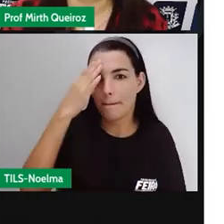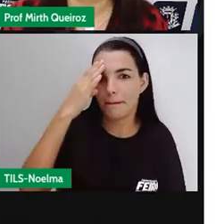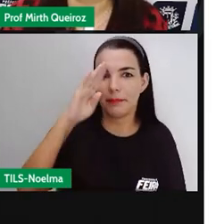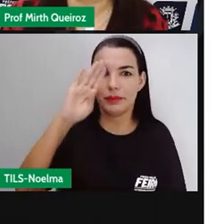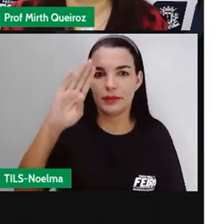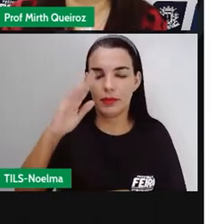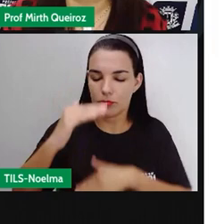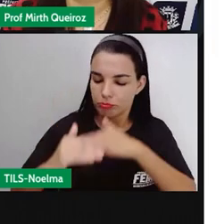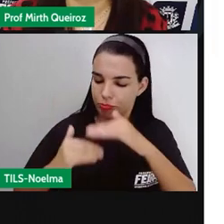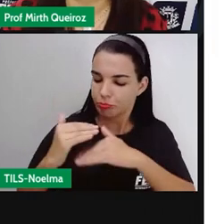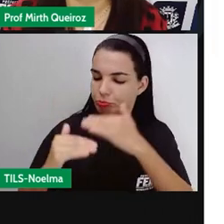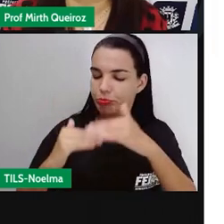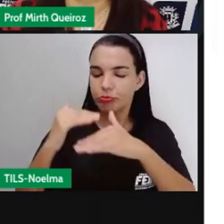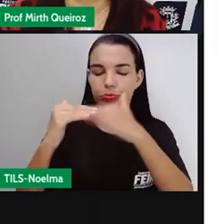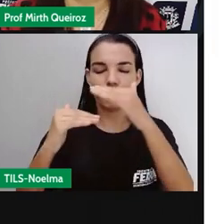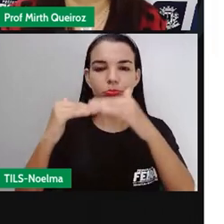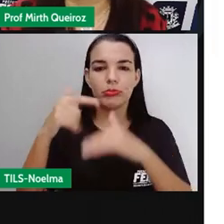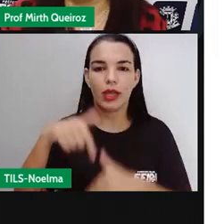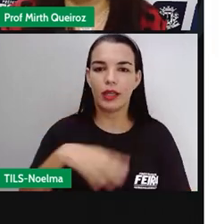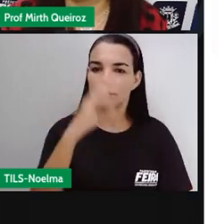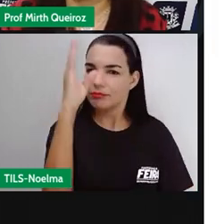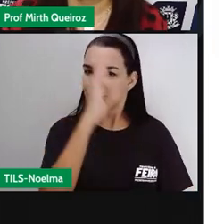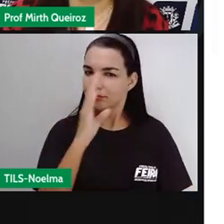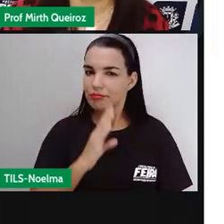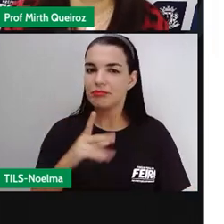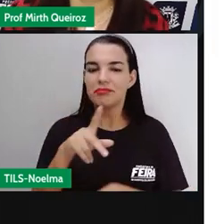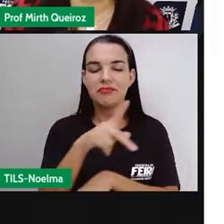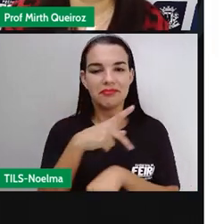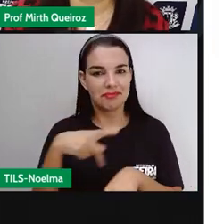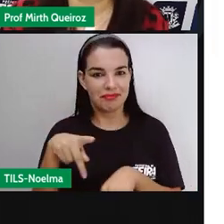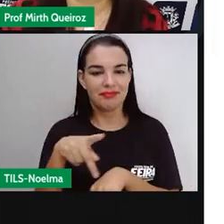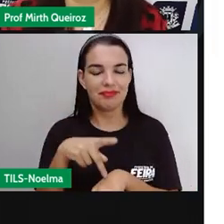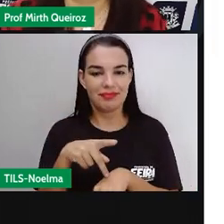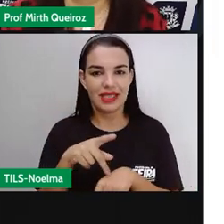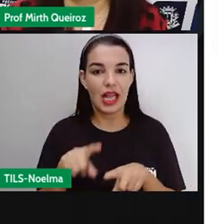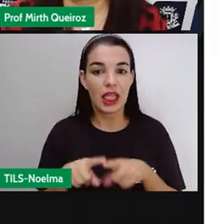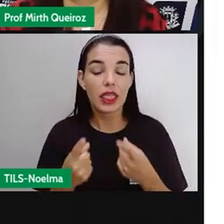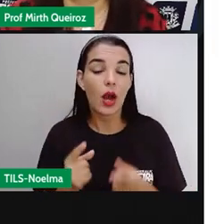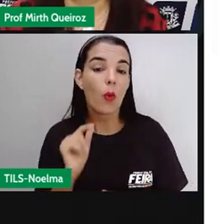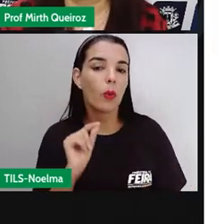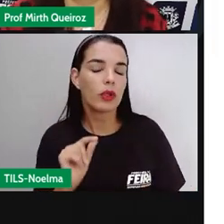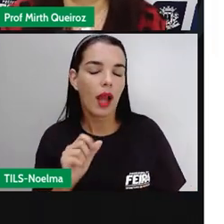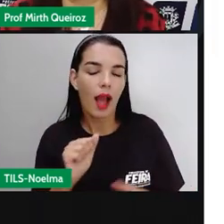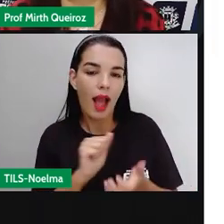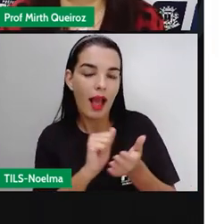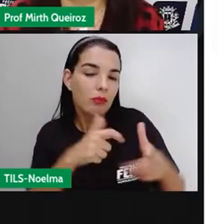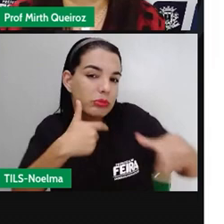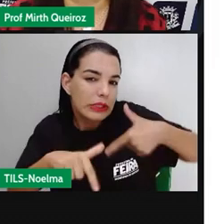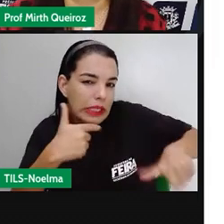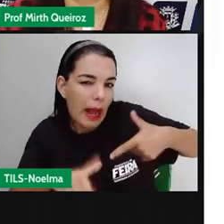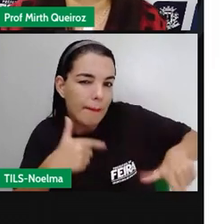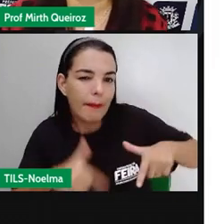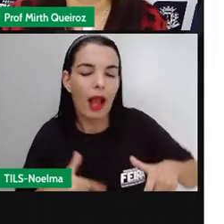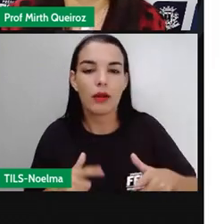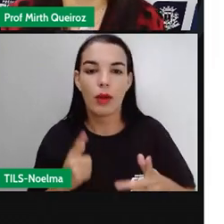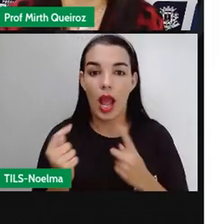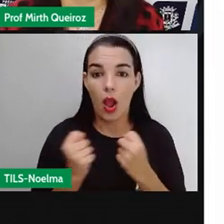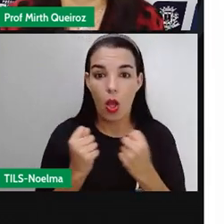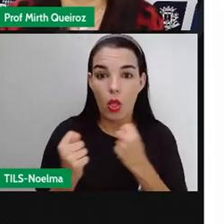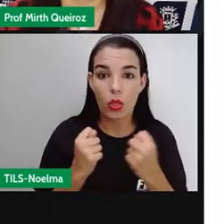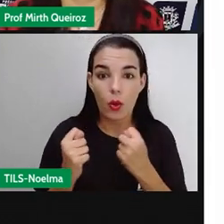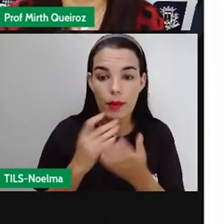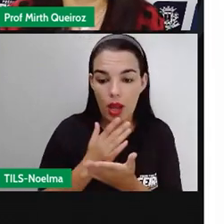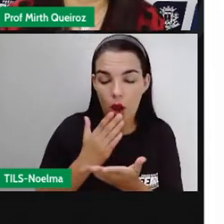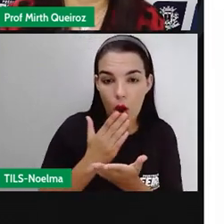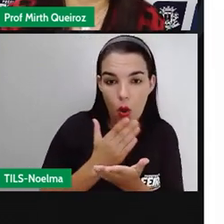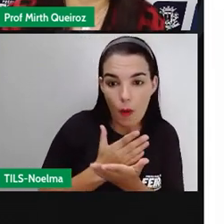econômica mais importante do país. É tanto que esse tipo de atividade econômica que foi nesse período do ciclo do